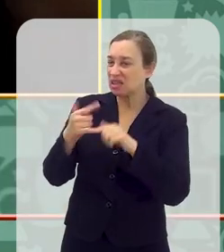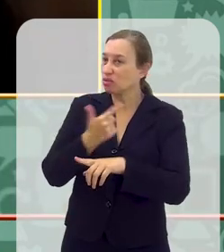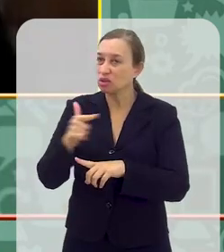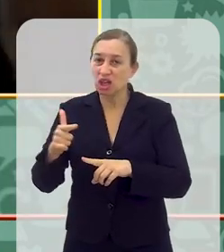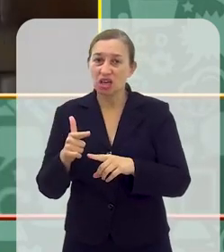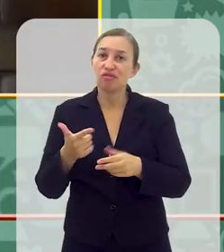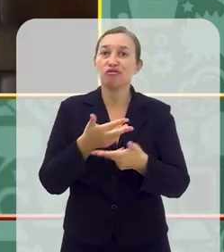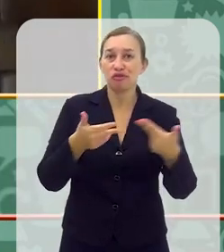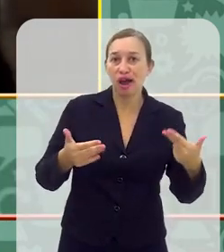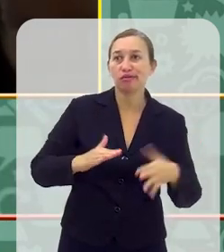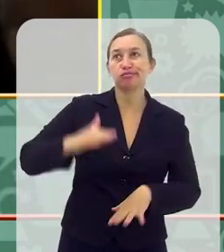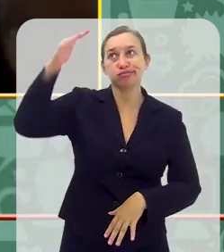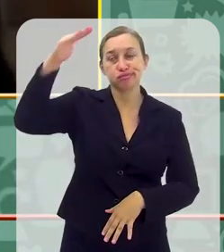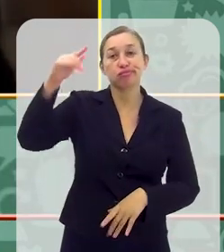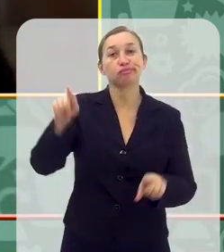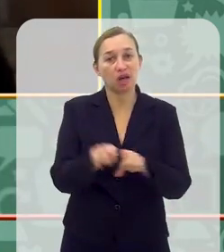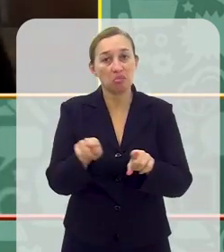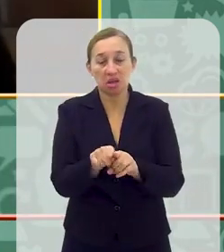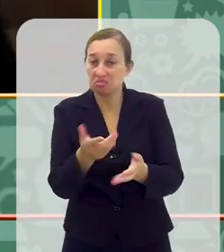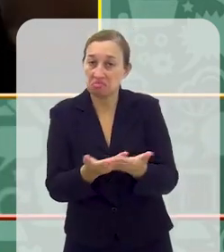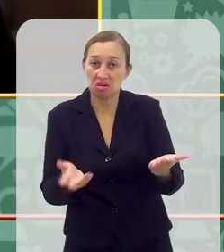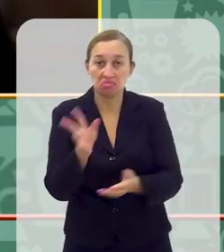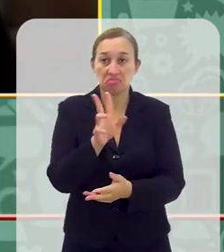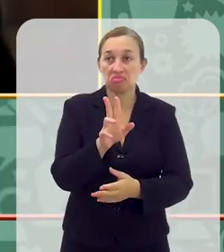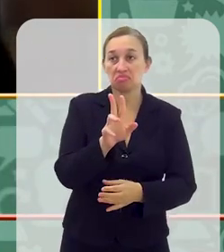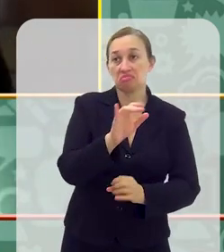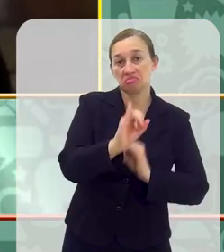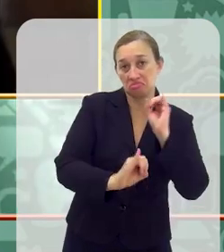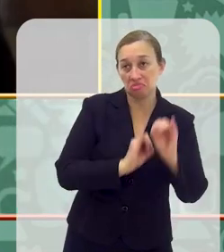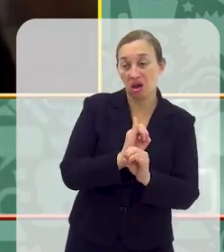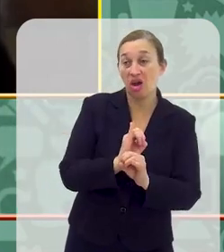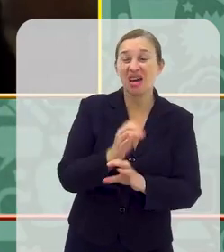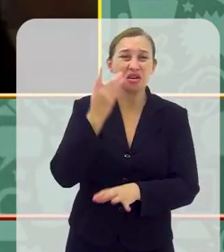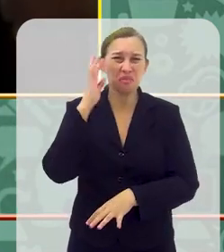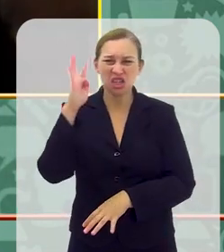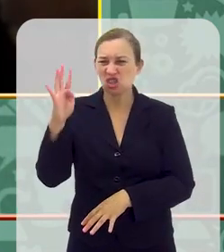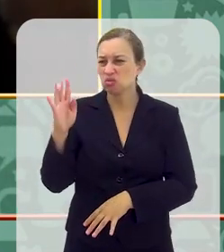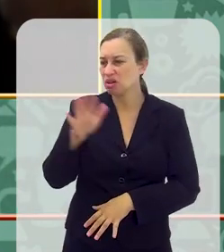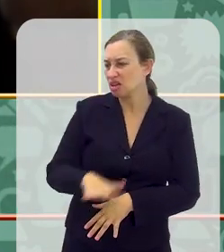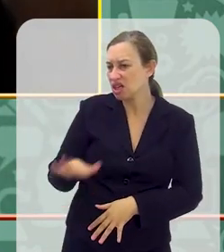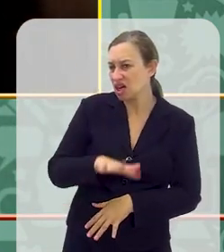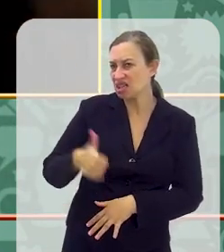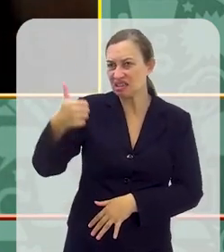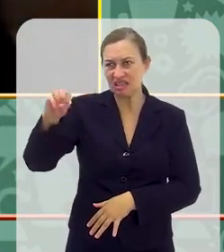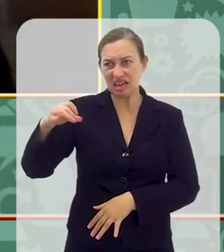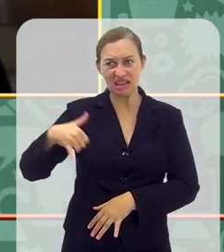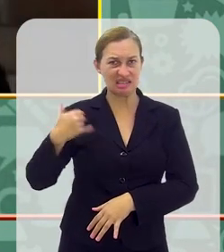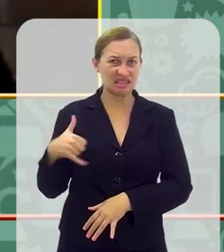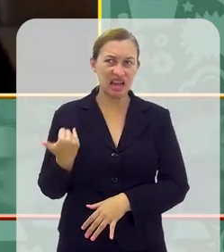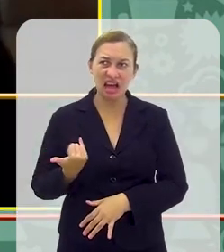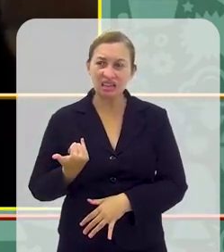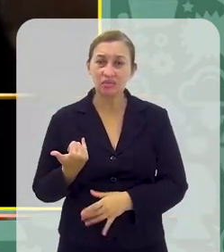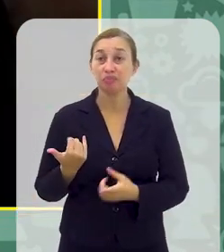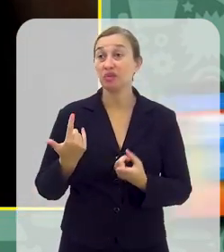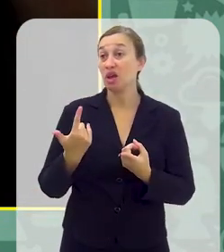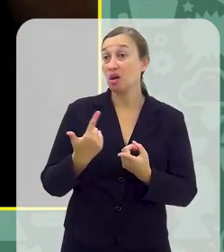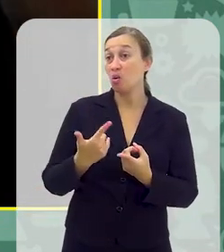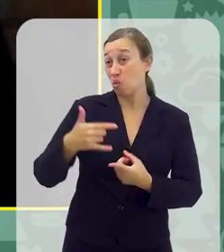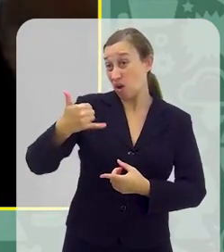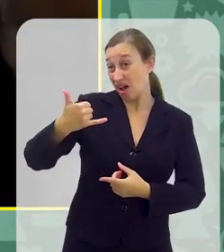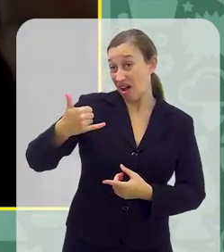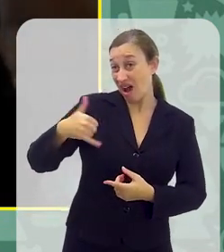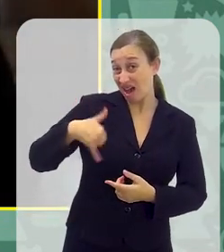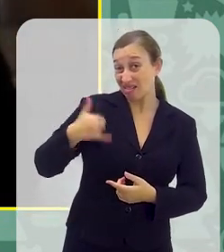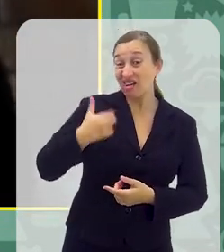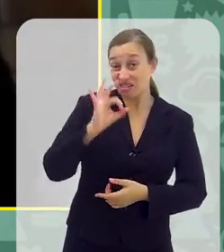hoje até muitos adultos se perdem no uso da rede social Então, imagina uma criança de 10 10 nem deveria ter perfil, porque a